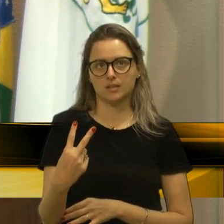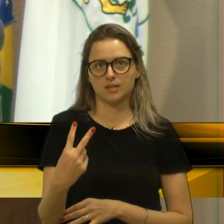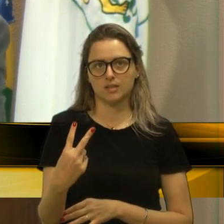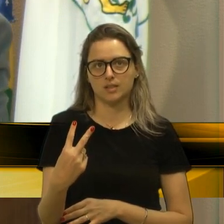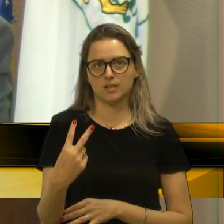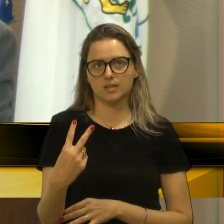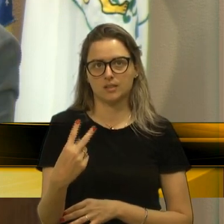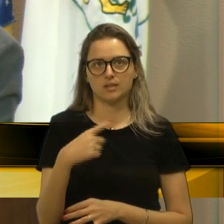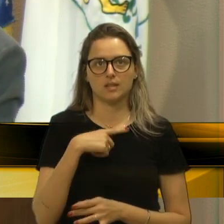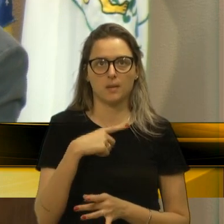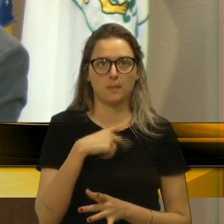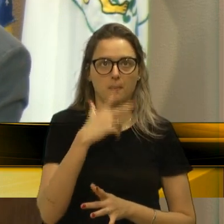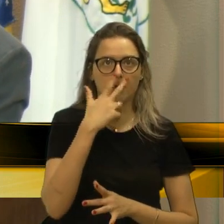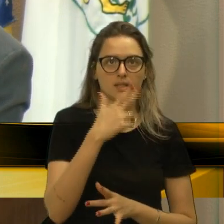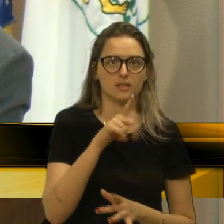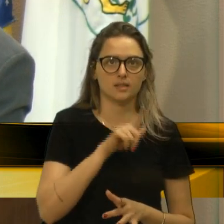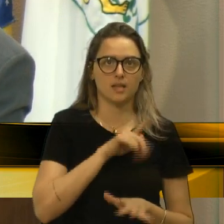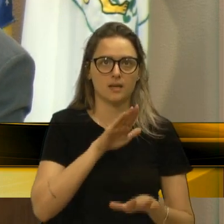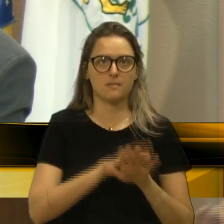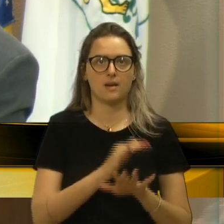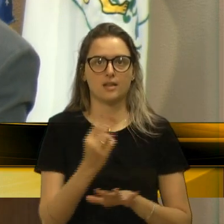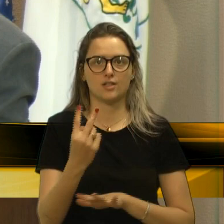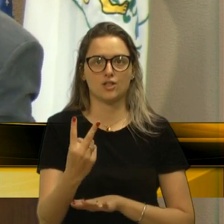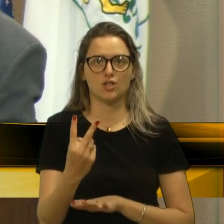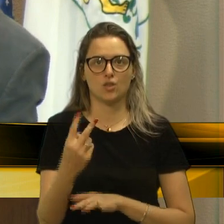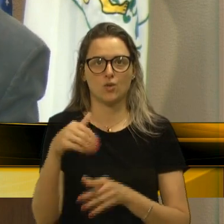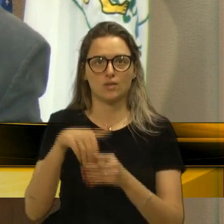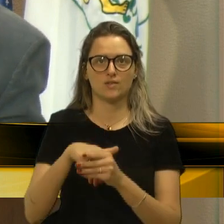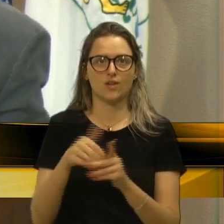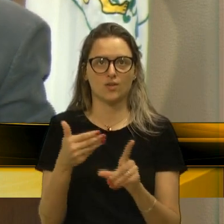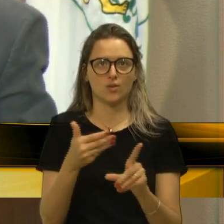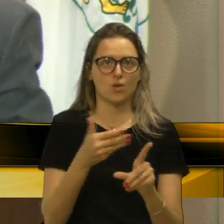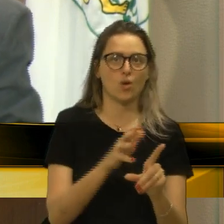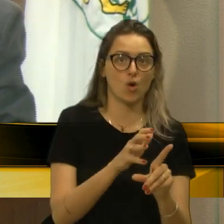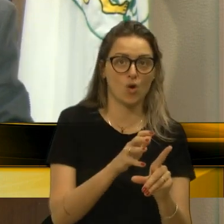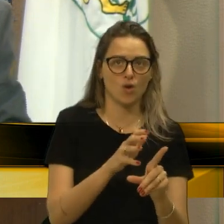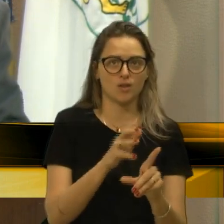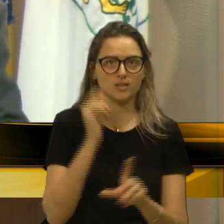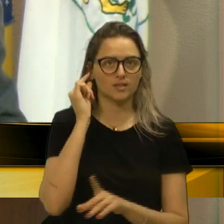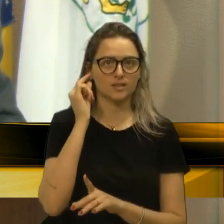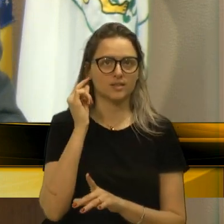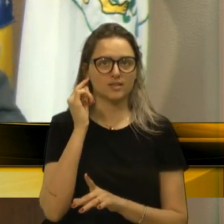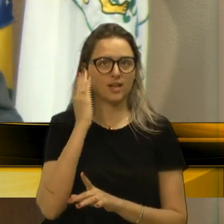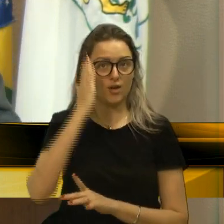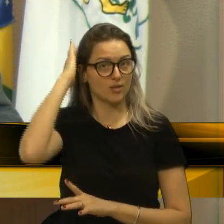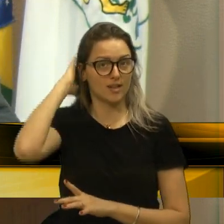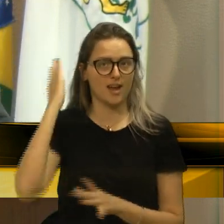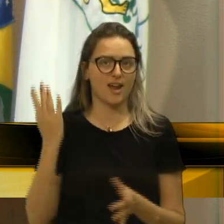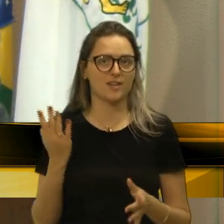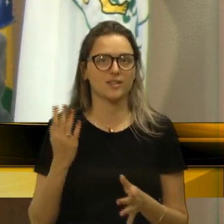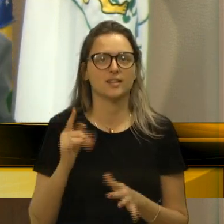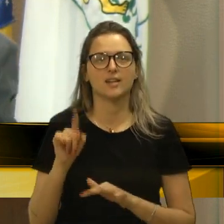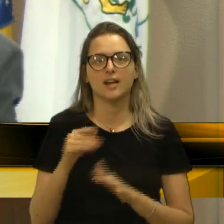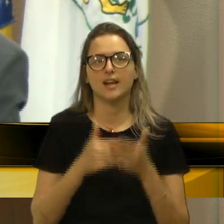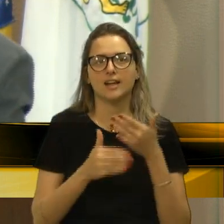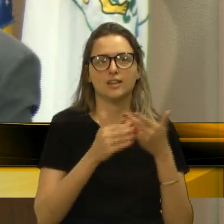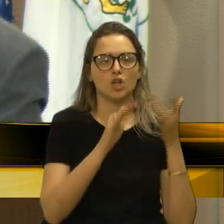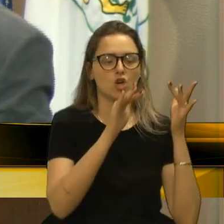entender que ele estivesse falando, ó, tem mais dois votos contra o guerra. É tudo, sabe? É tudo nos